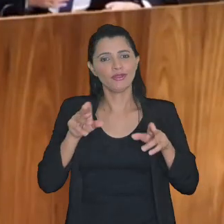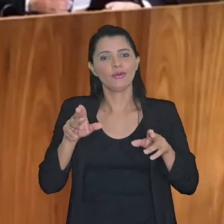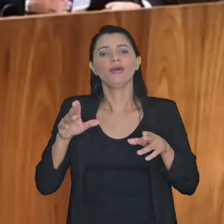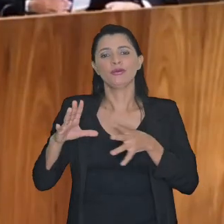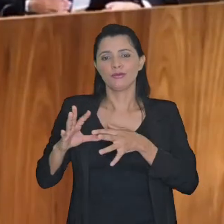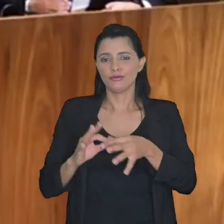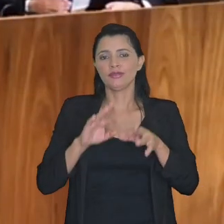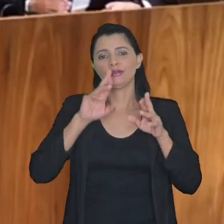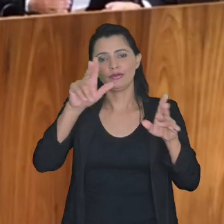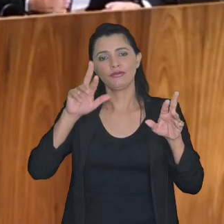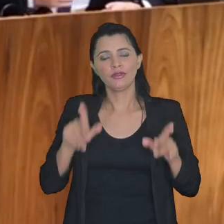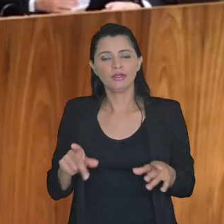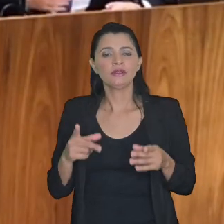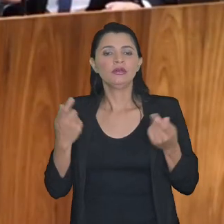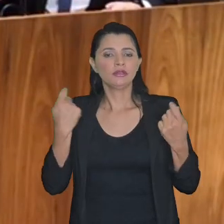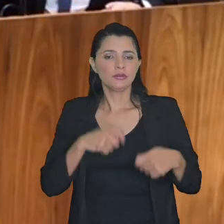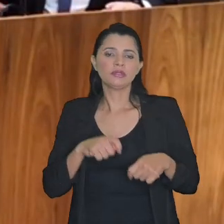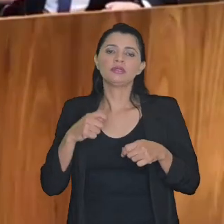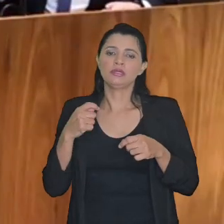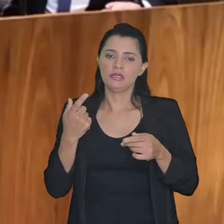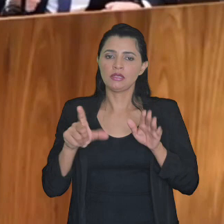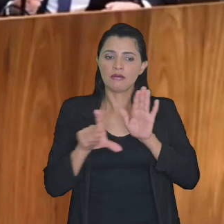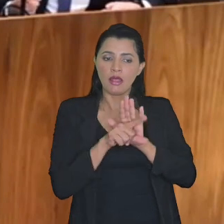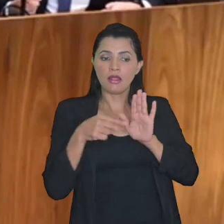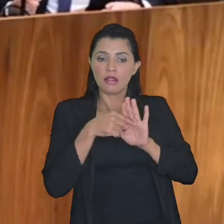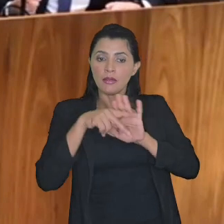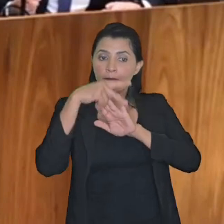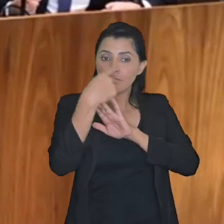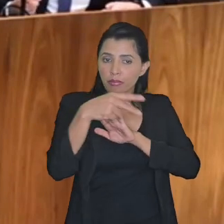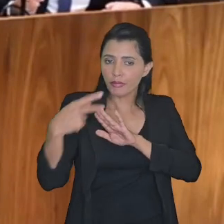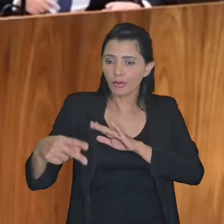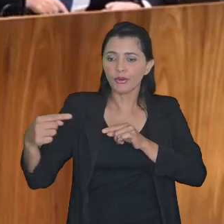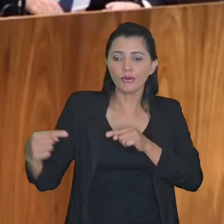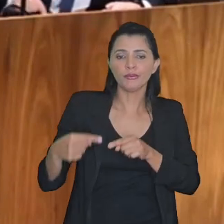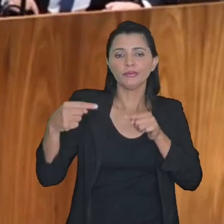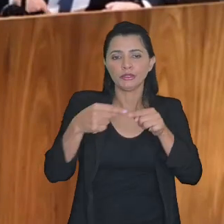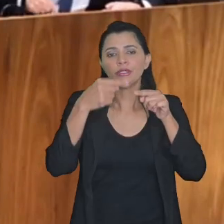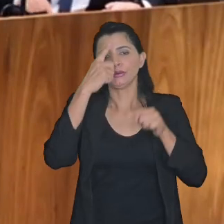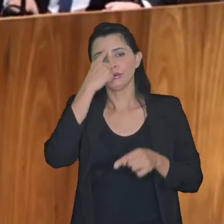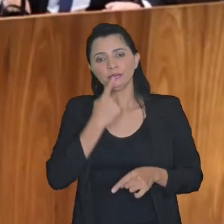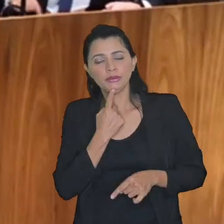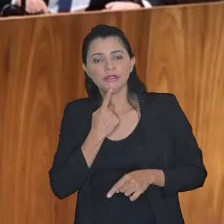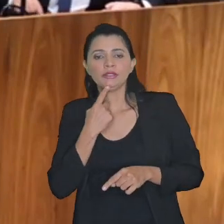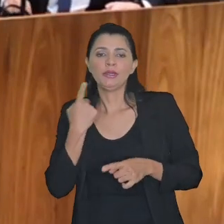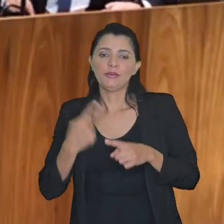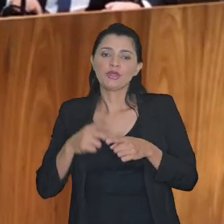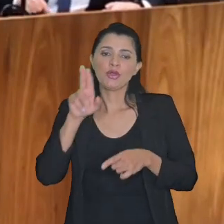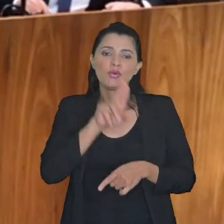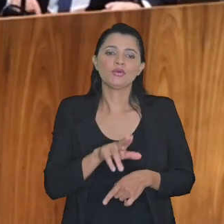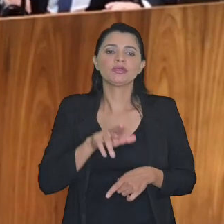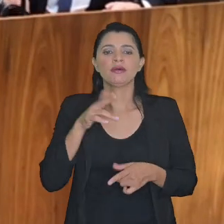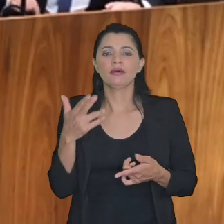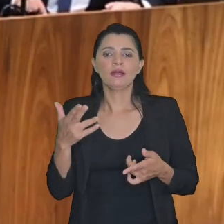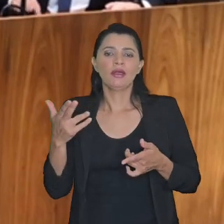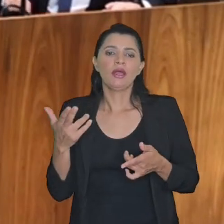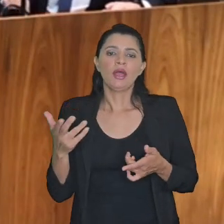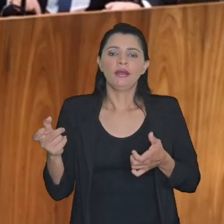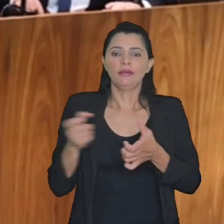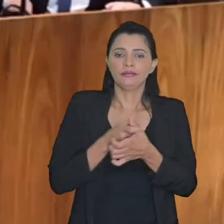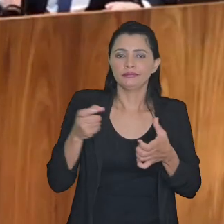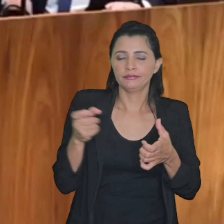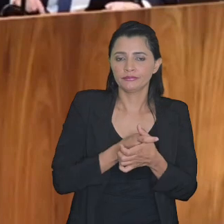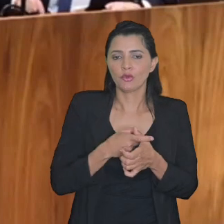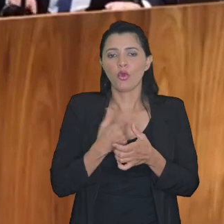que traz que precisa de tratamento legal específico porque ele usa a inadimplência como meio de se